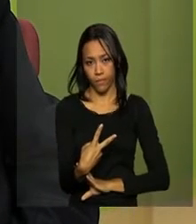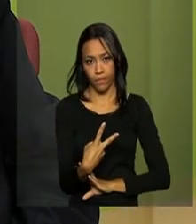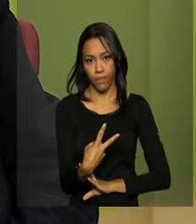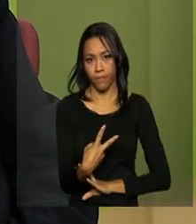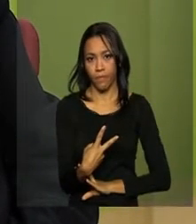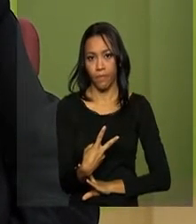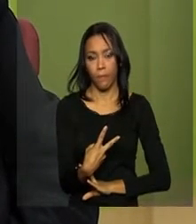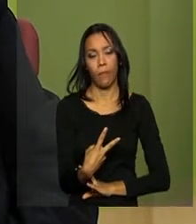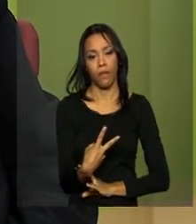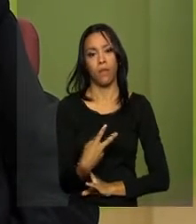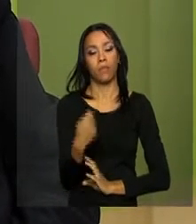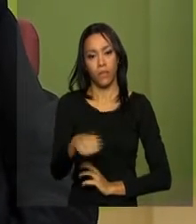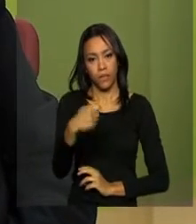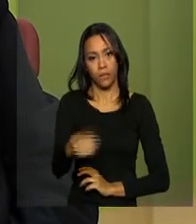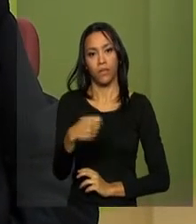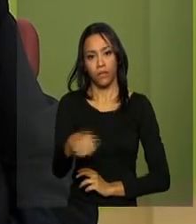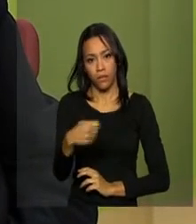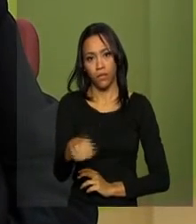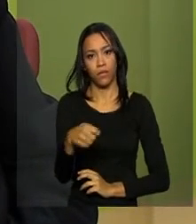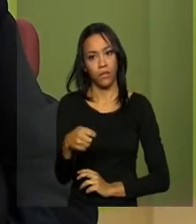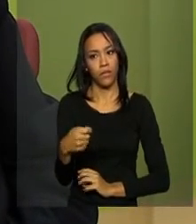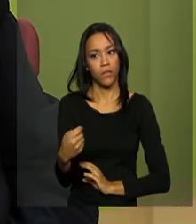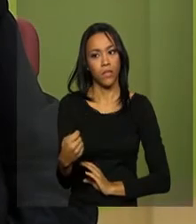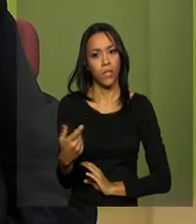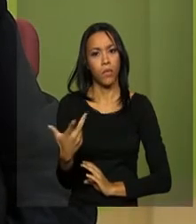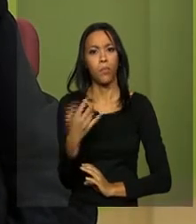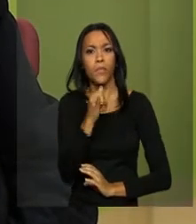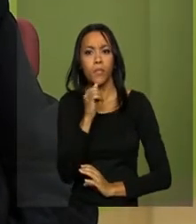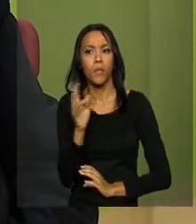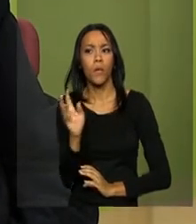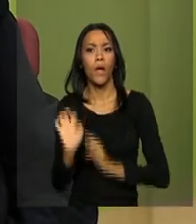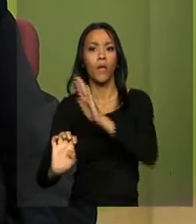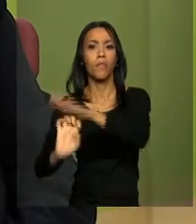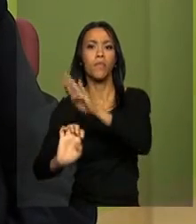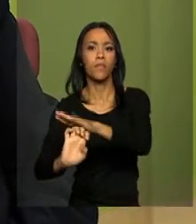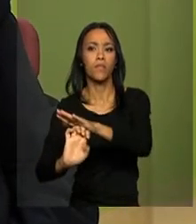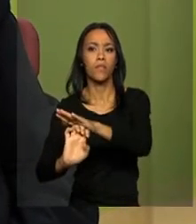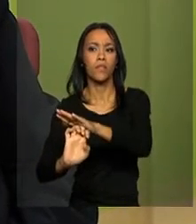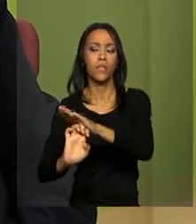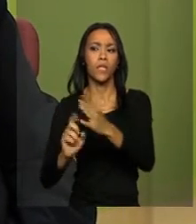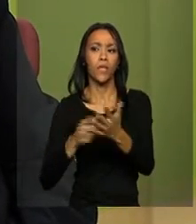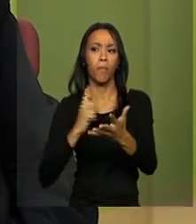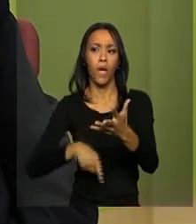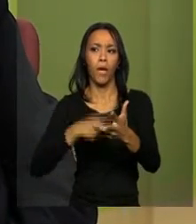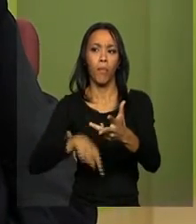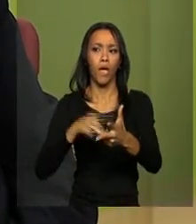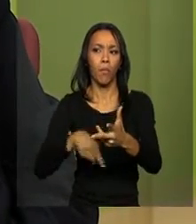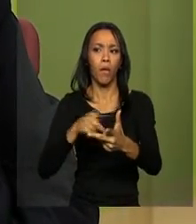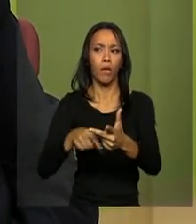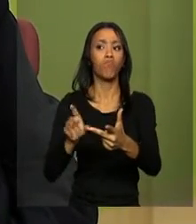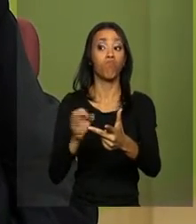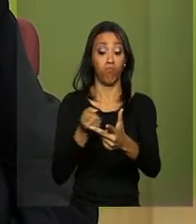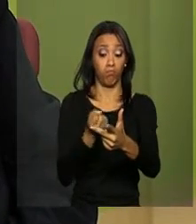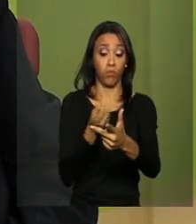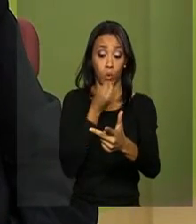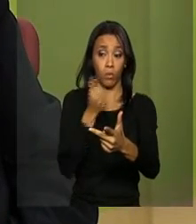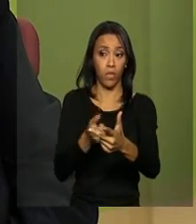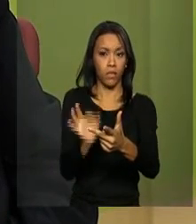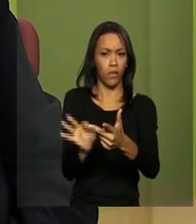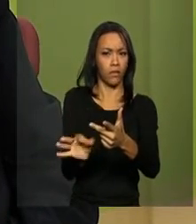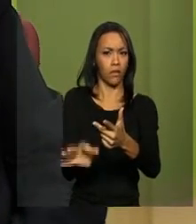tem que colaborar com o processo de verificação no curso. Portanto, ela tem que apresentar elementos que mostrem e demonstrem as